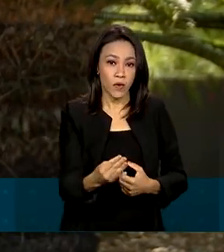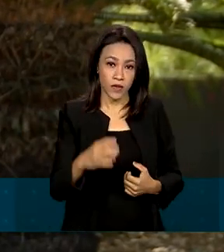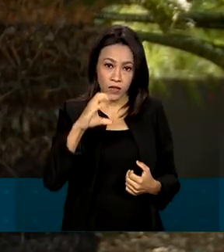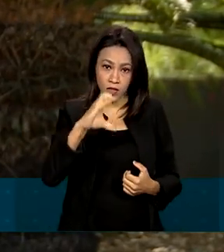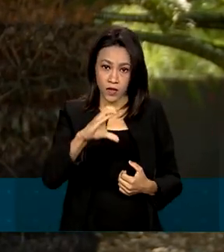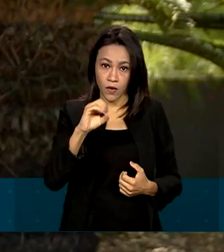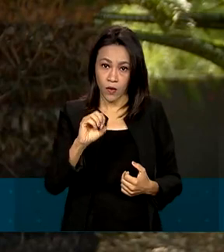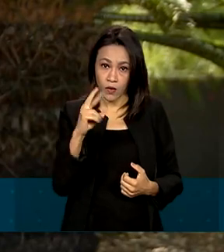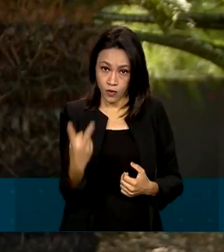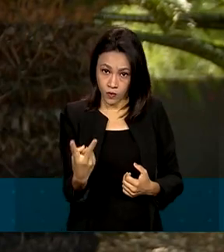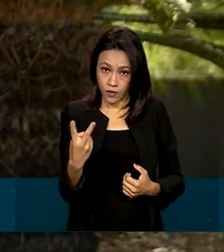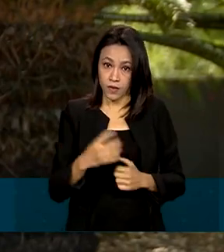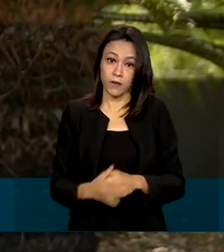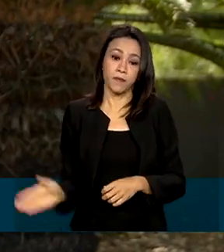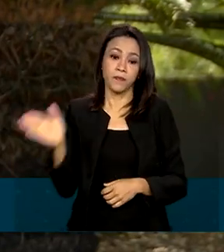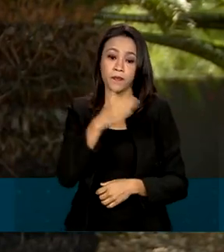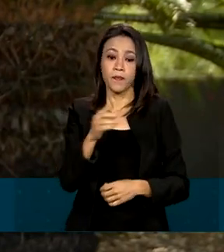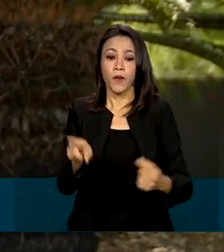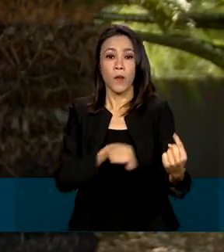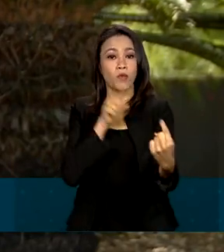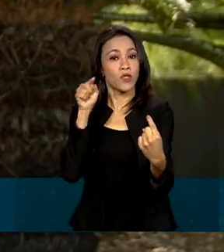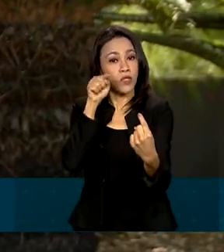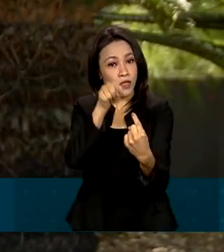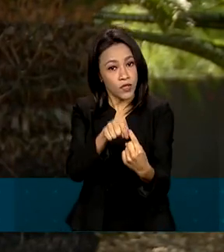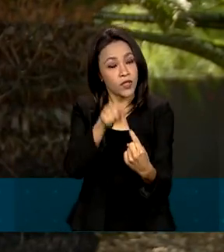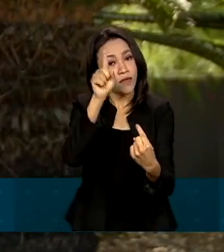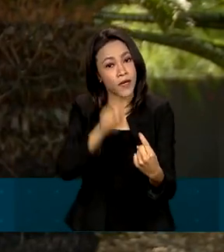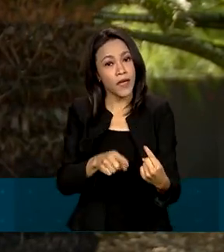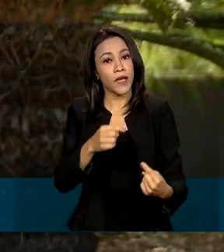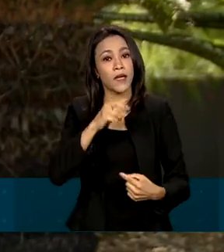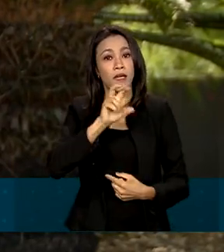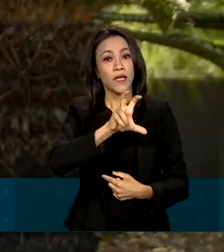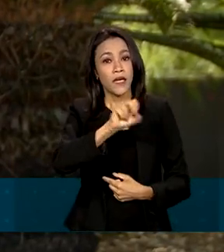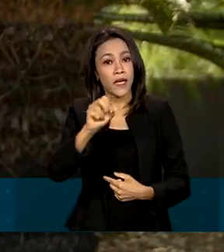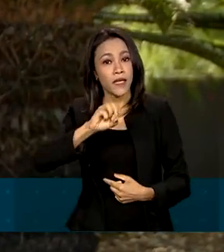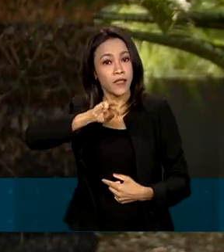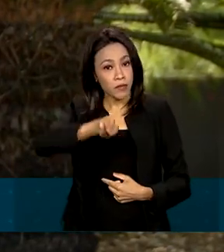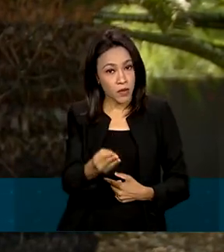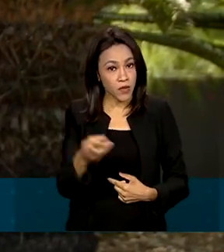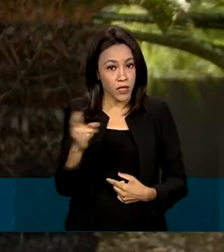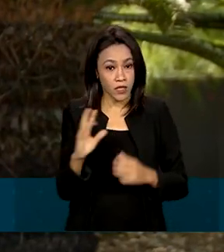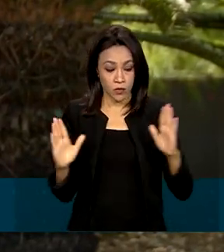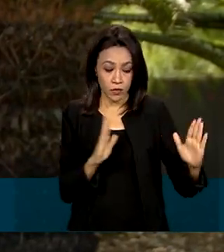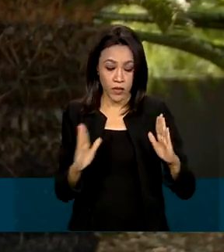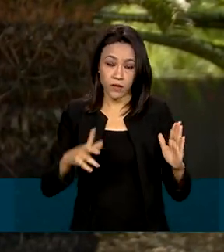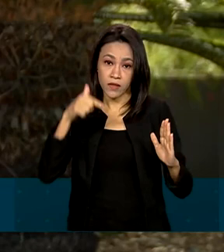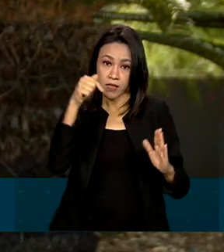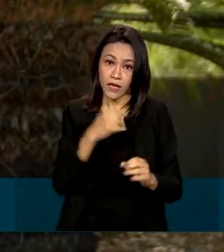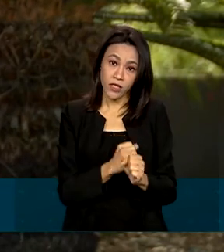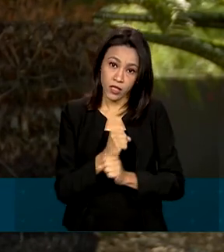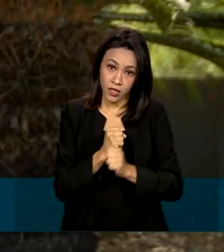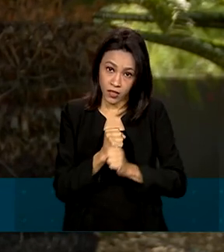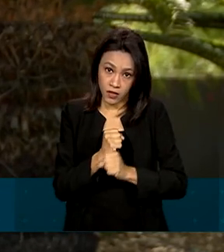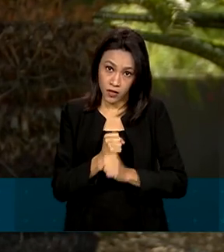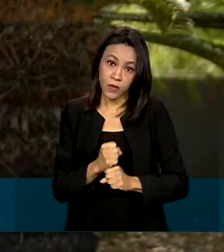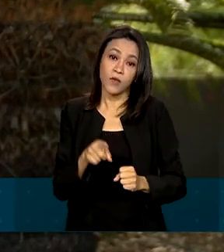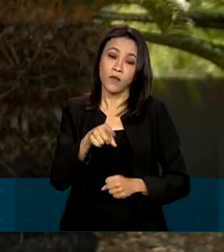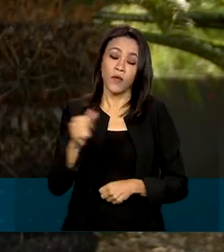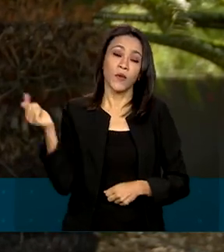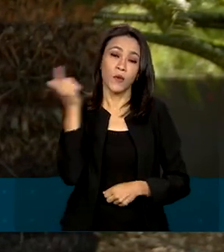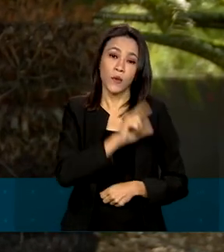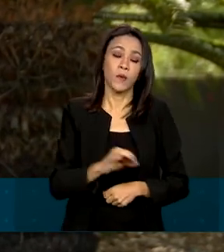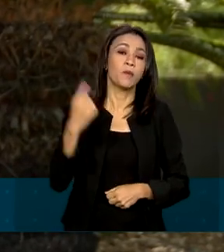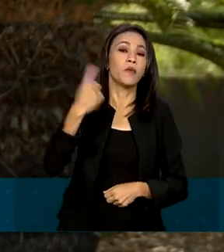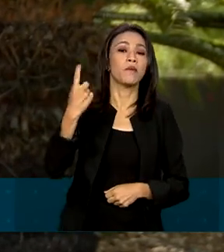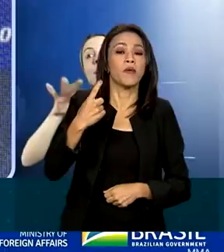da atmosfera. A meta de investimentos, que era de 500 milhões de reais ao longo de sete anos, foi batida no primeiro ano